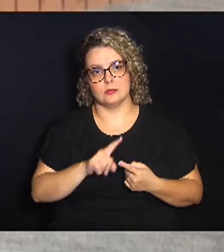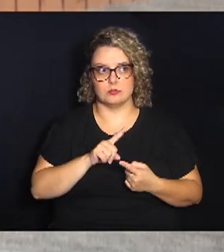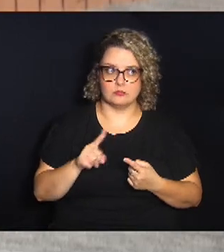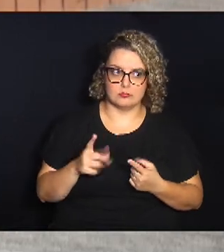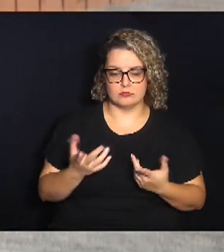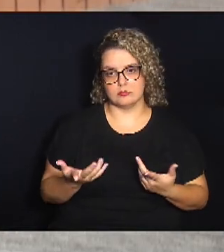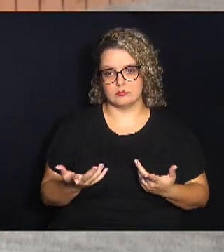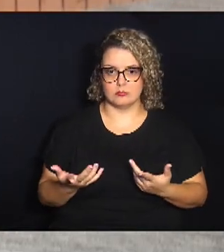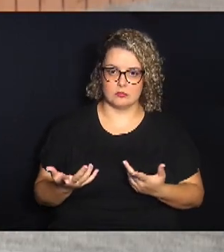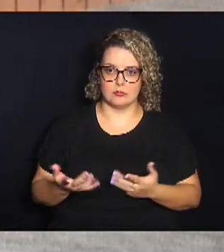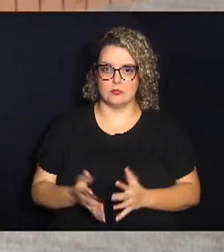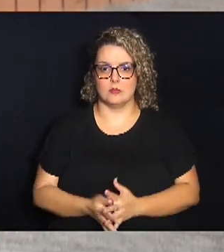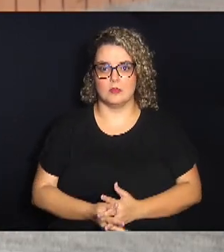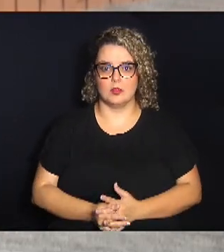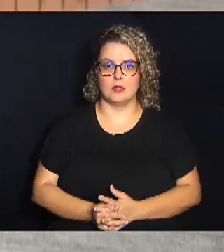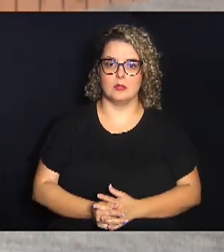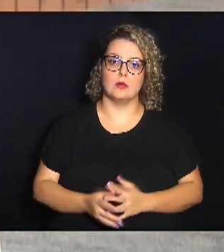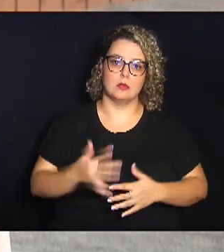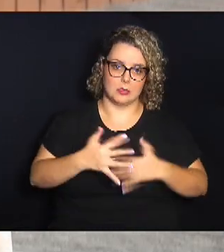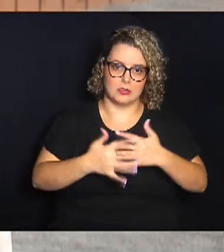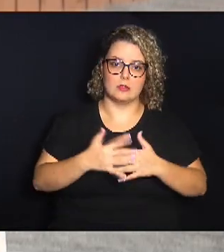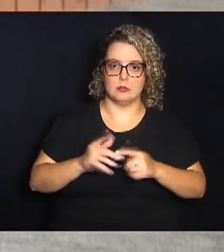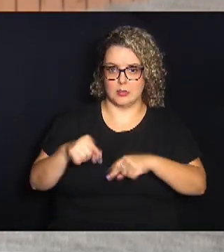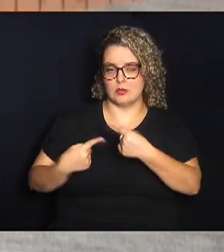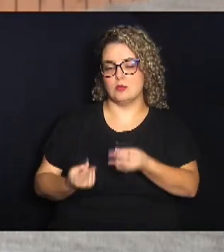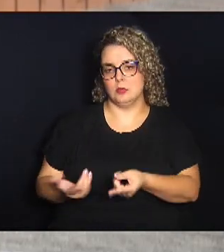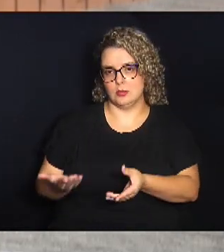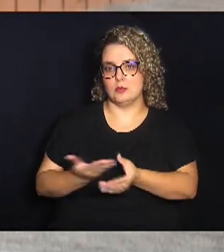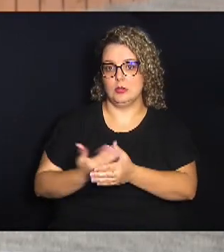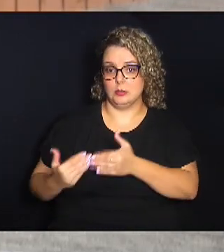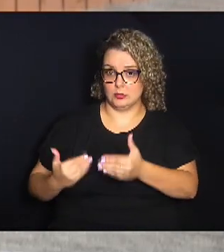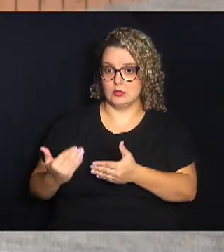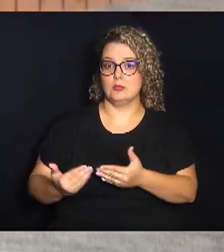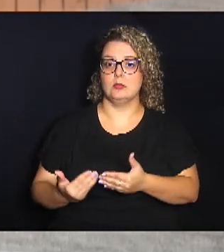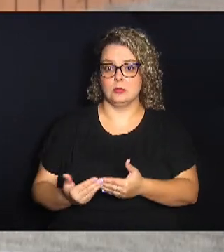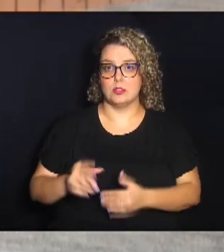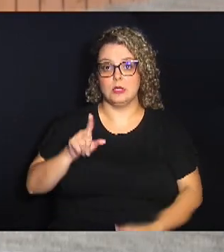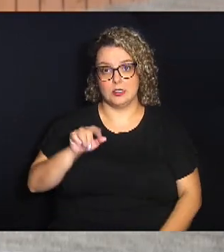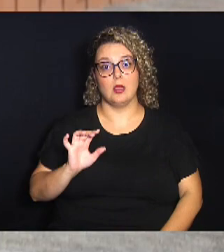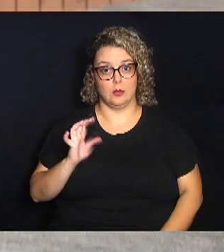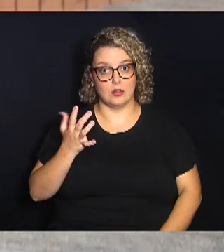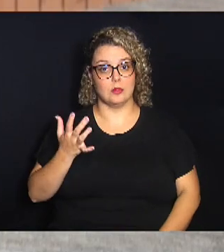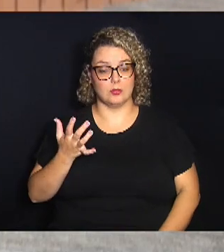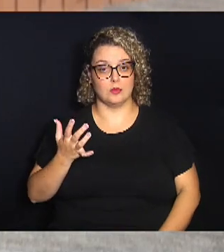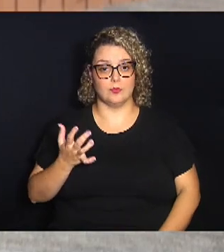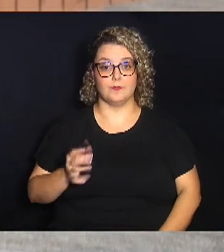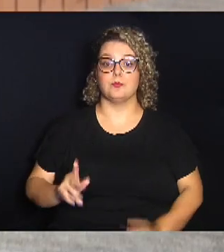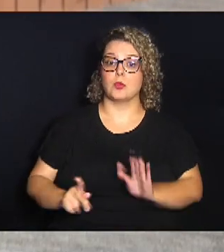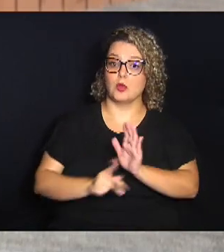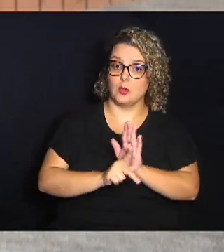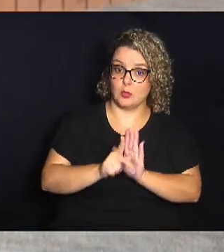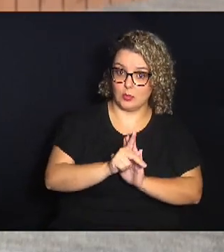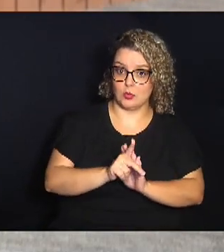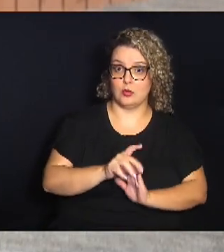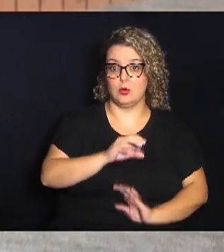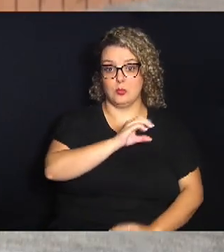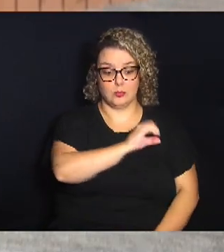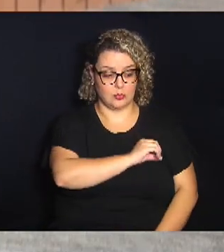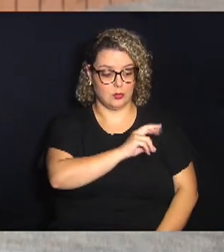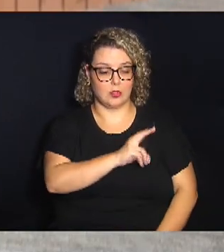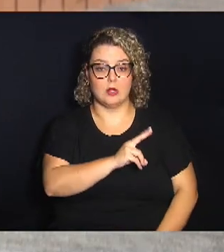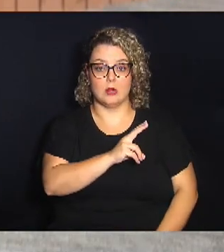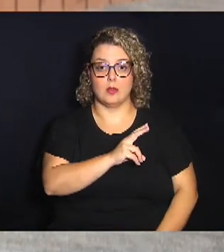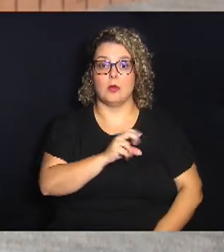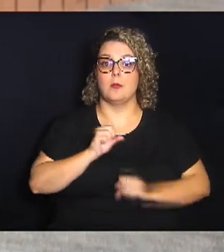assim, tivesse alguma, atrapalhasse o outro no andamento. E foi isso que está acontecendo. O projeto do Distrito do Ouro Verde deve